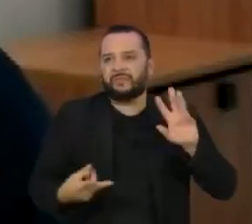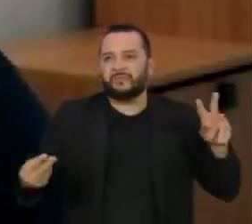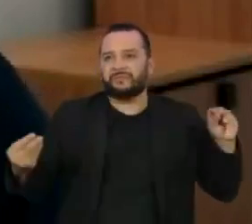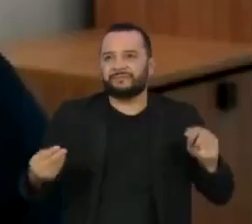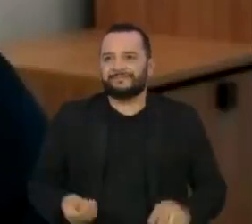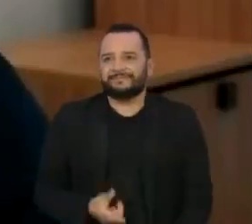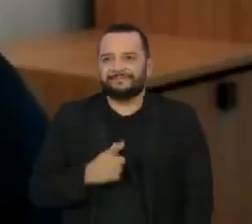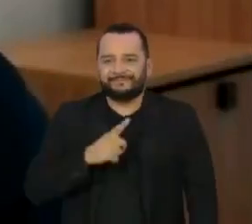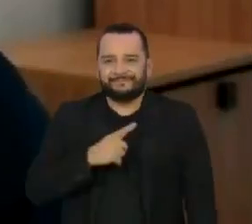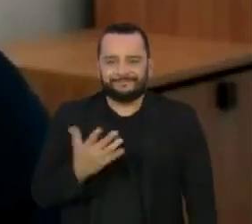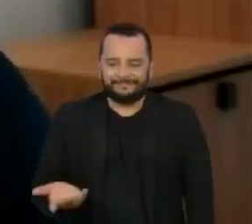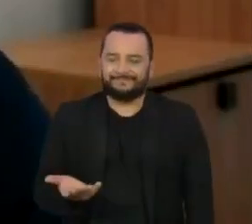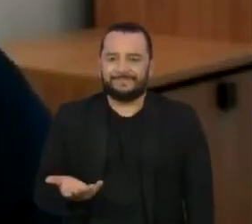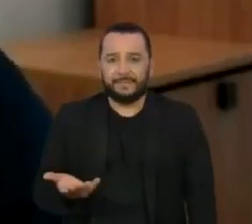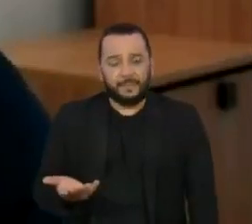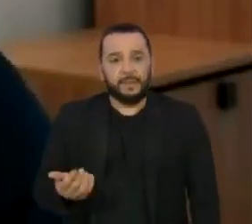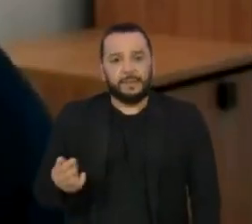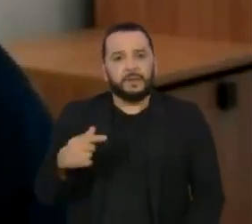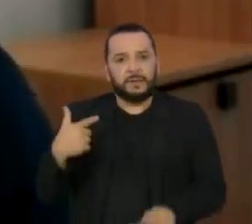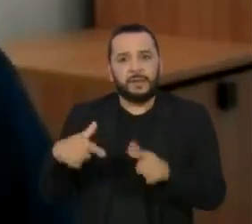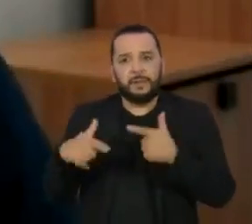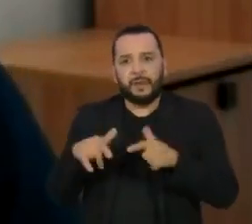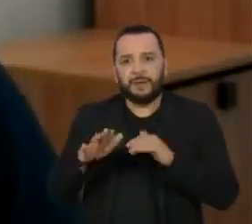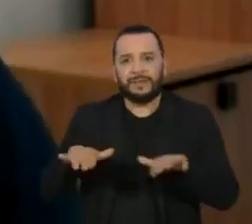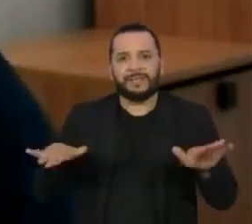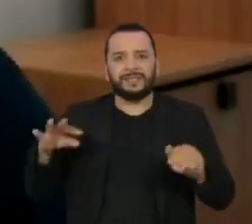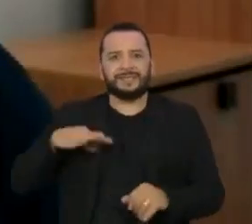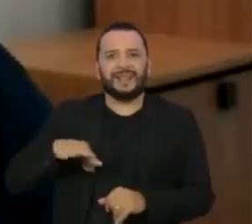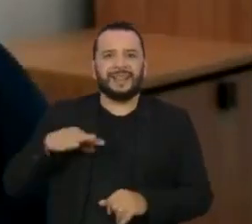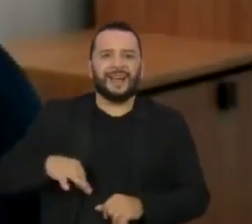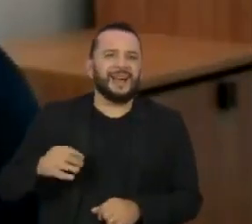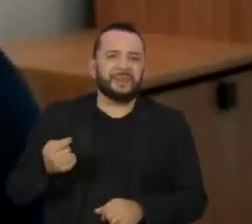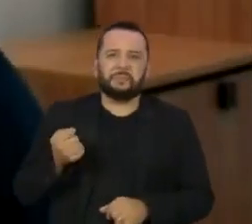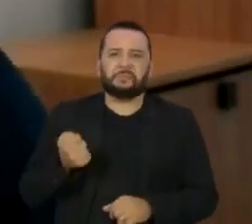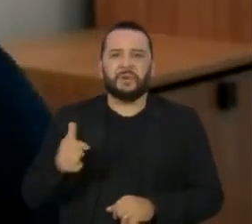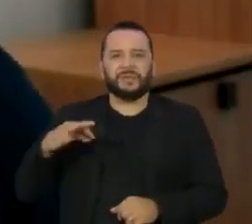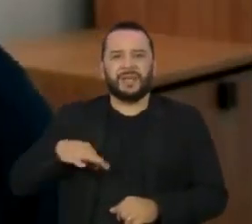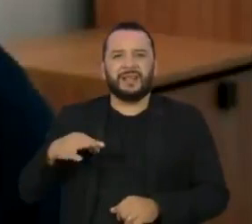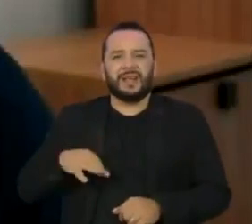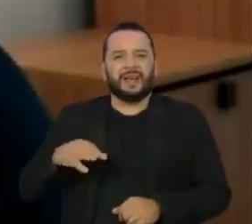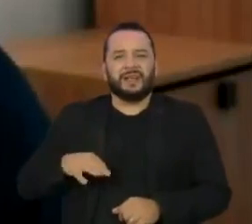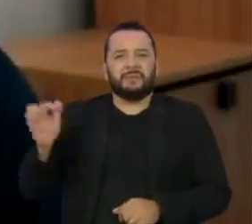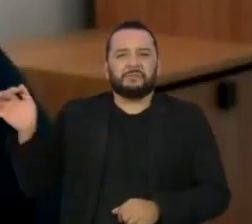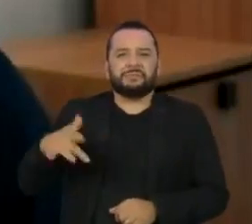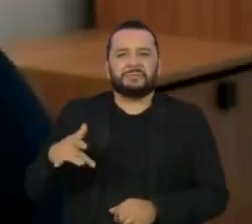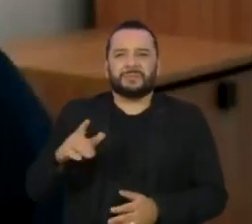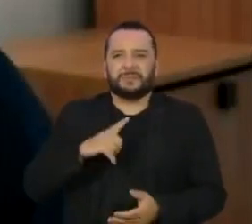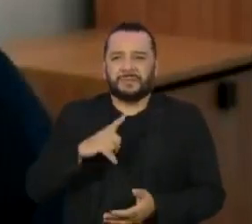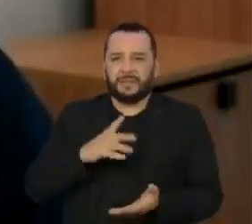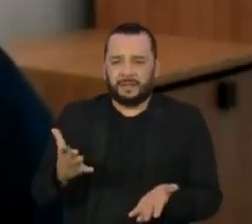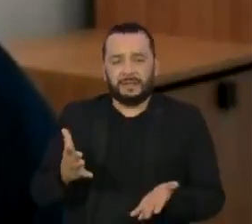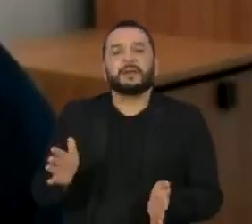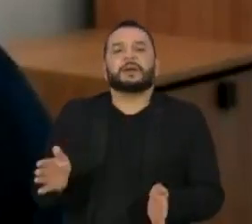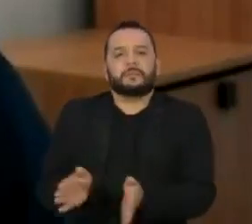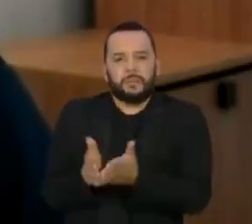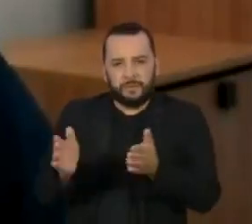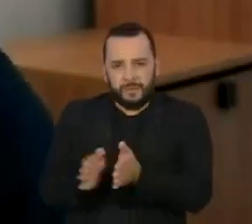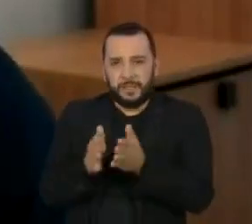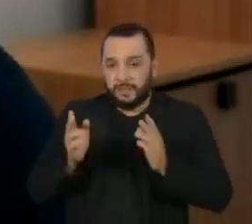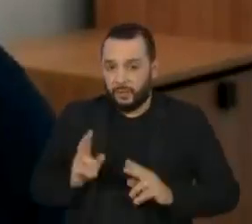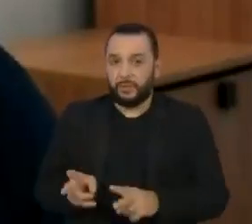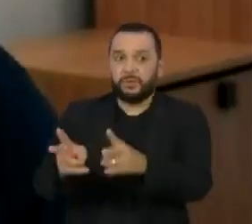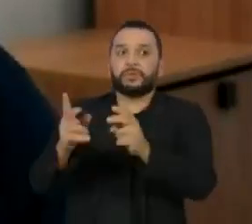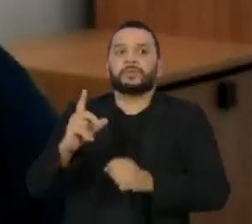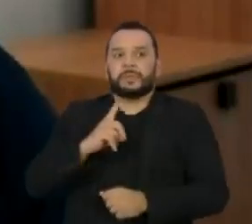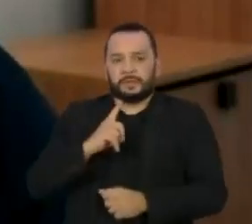infantil é sempre muito mal remunerado, então você não quebra aquele ciclo de pobreza. E aí você